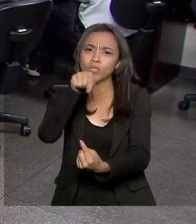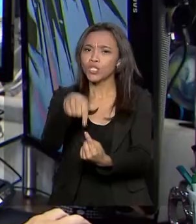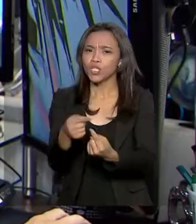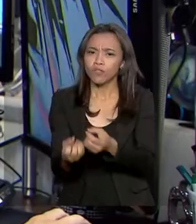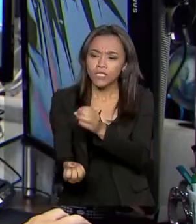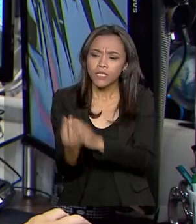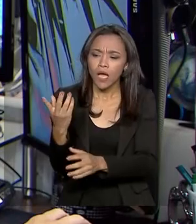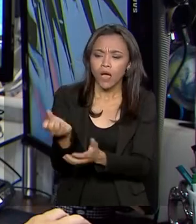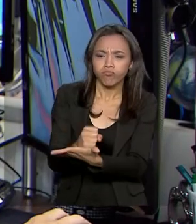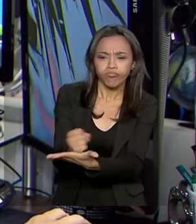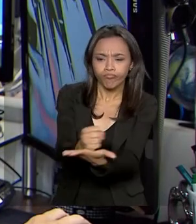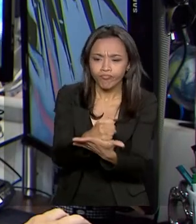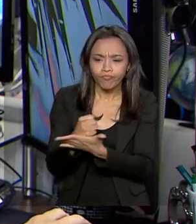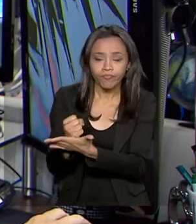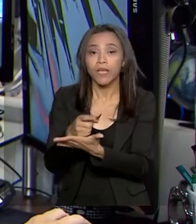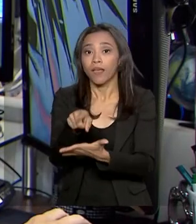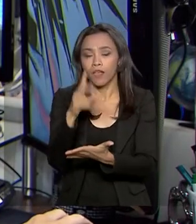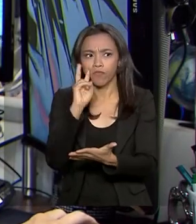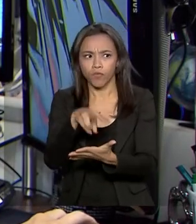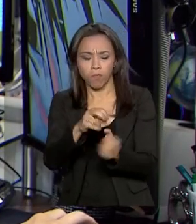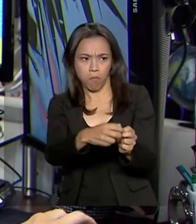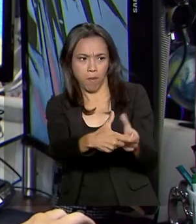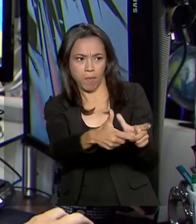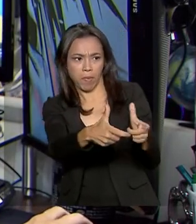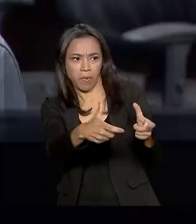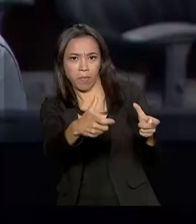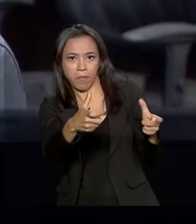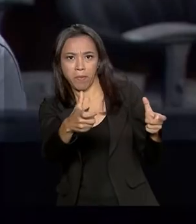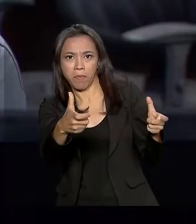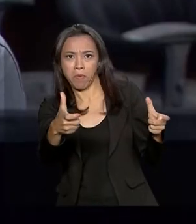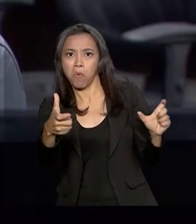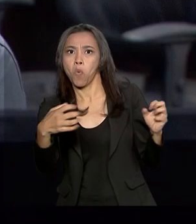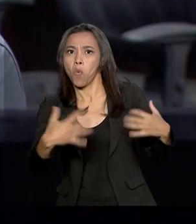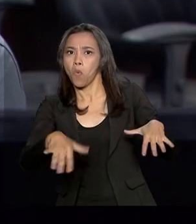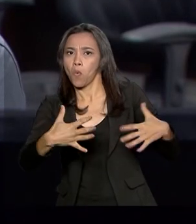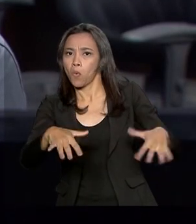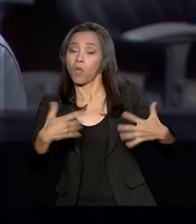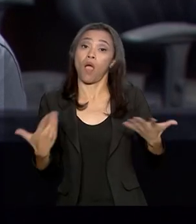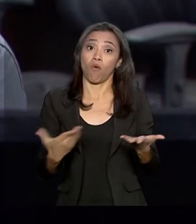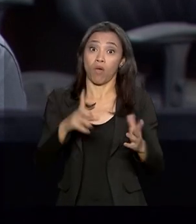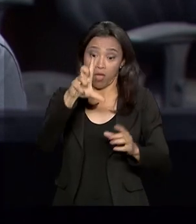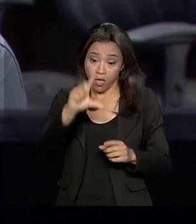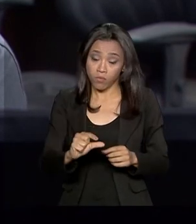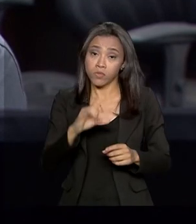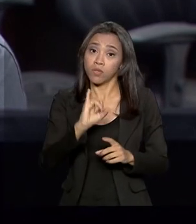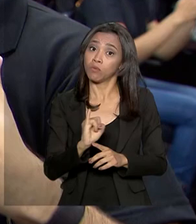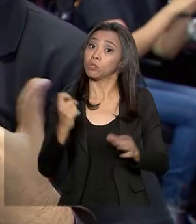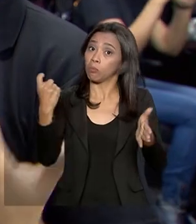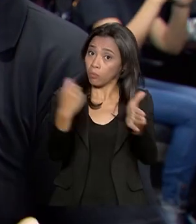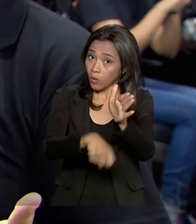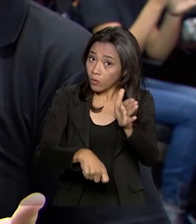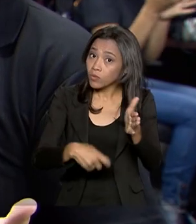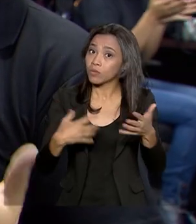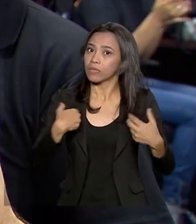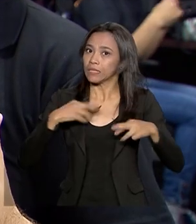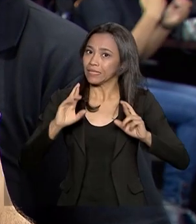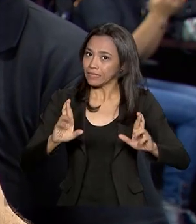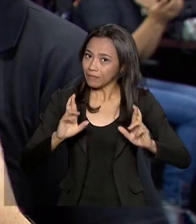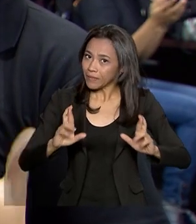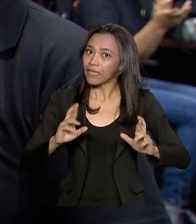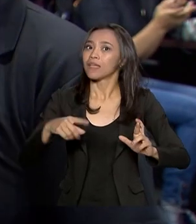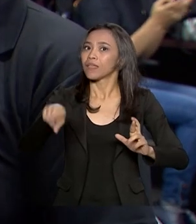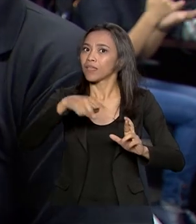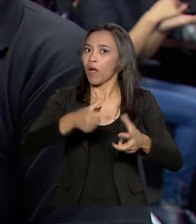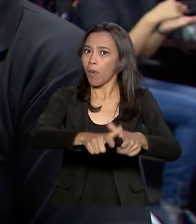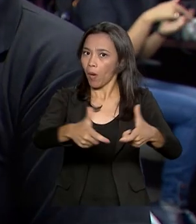eletrônicos. De lá para cá, viu o mercado crescer e se consolidar. Com a redução de impostos sobre os consoles, ele espera ver a demanda por